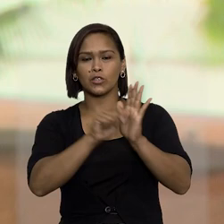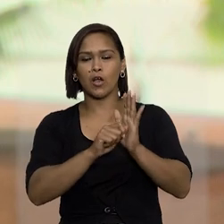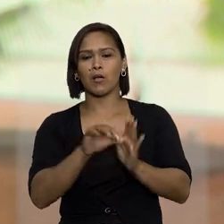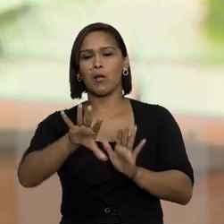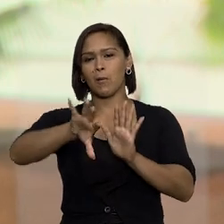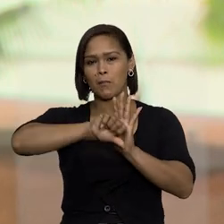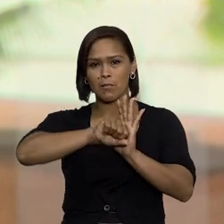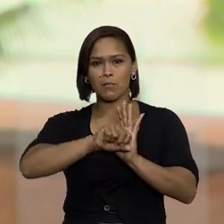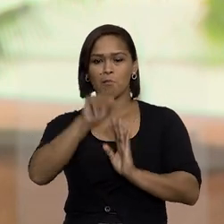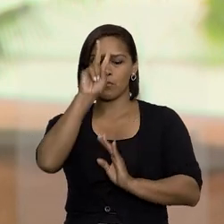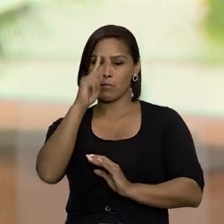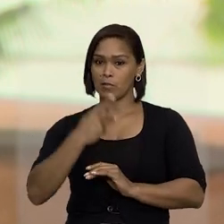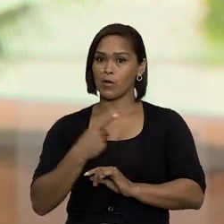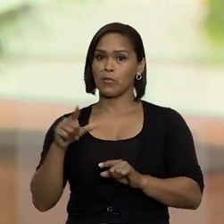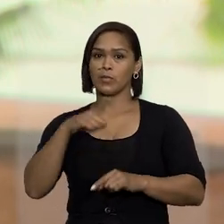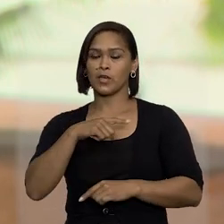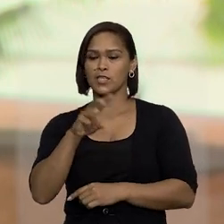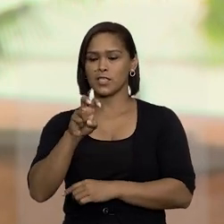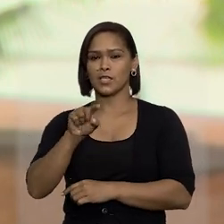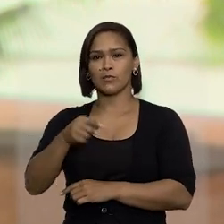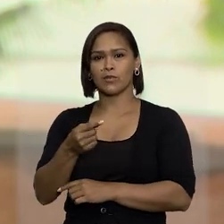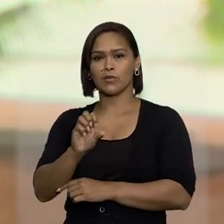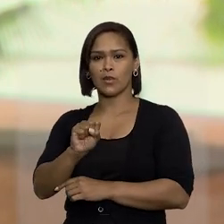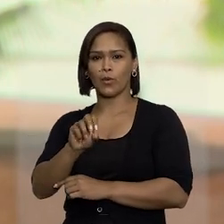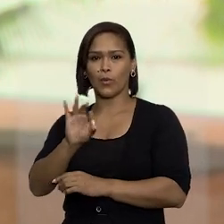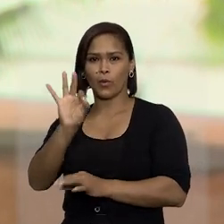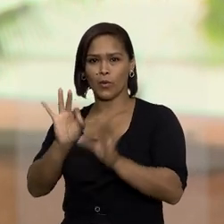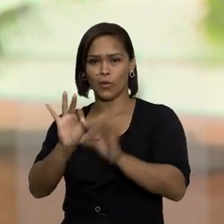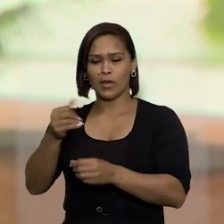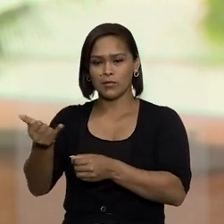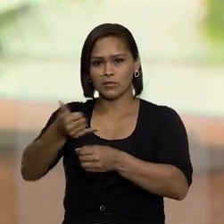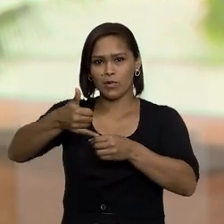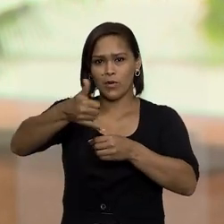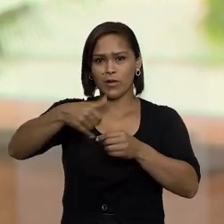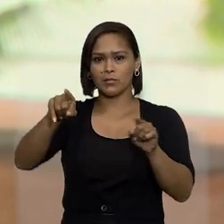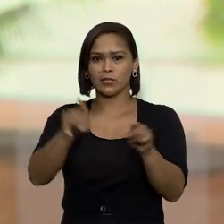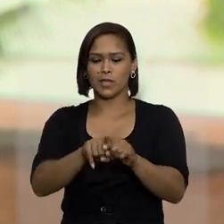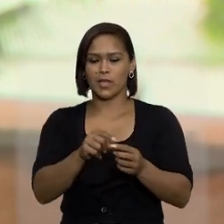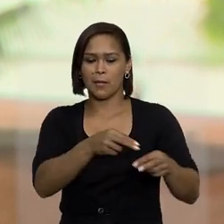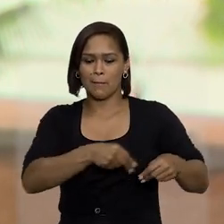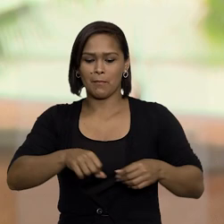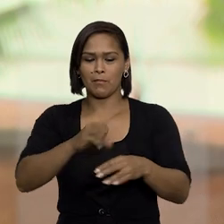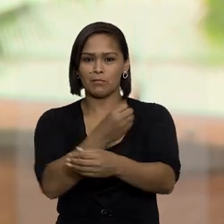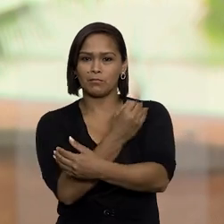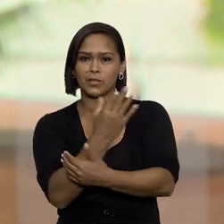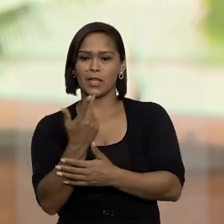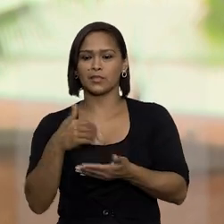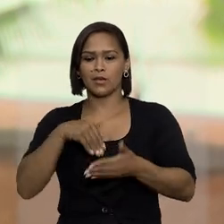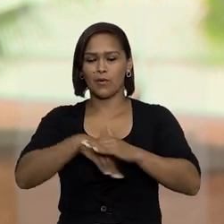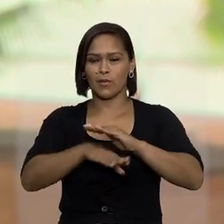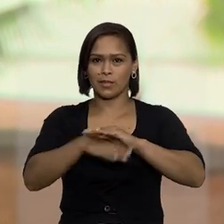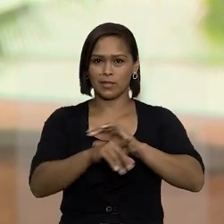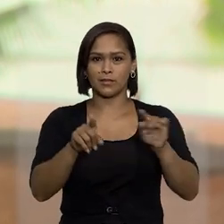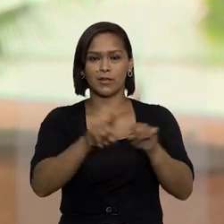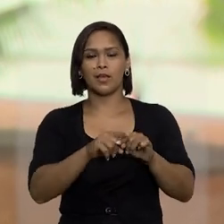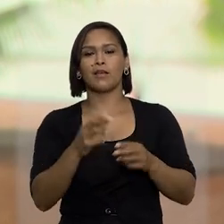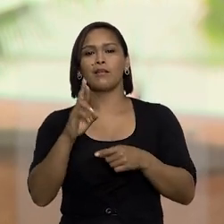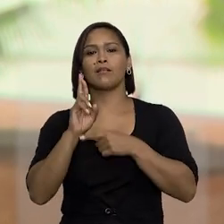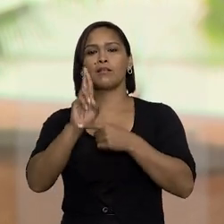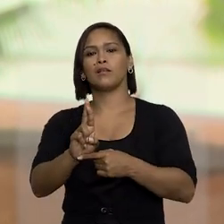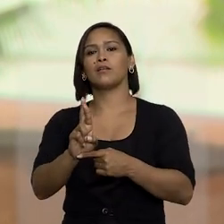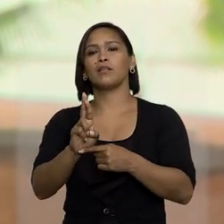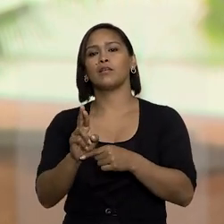consumo próprio, porque ele tinha 5,8 gramas de rachixe e 8 plantas de maconha em depósito. A relatora do